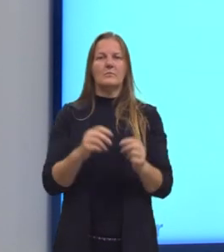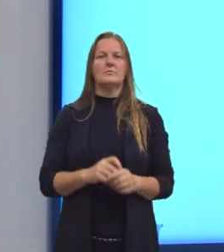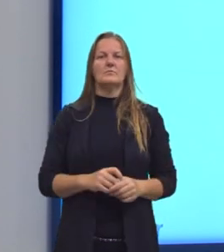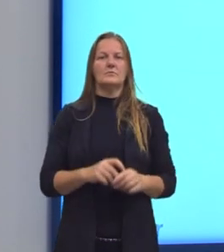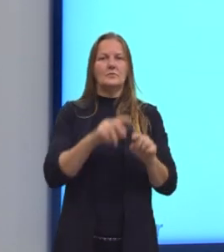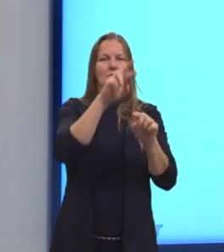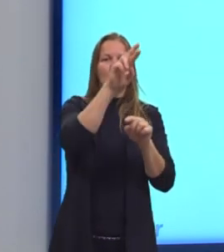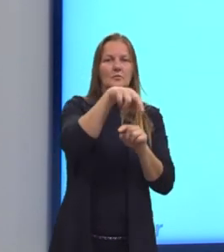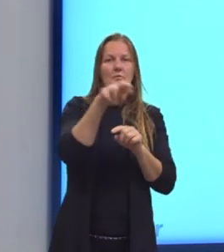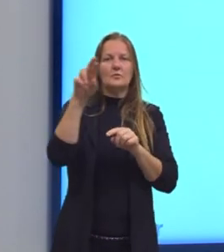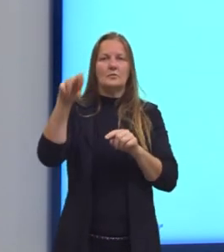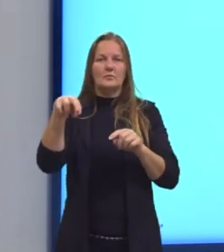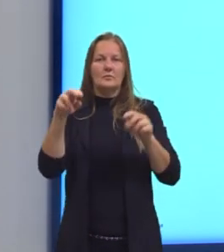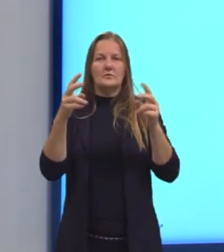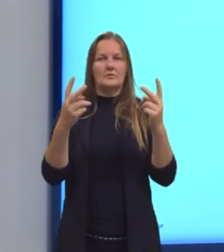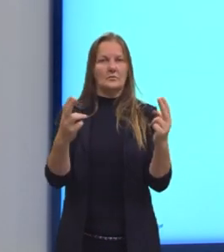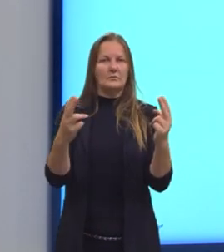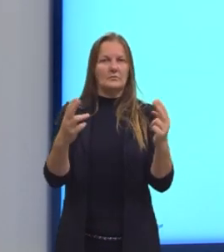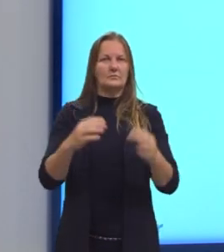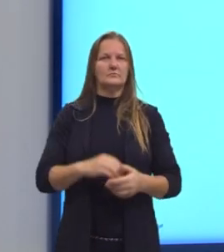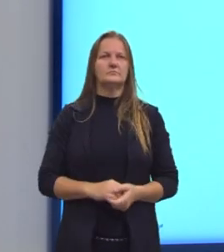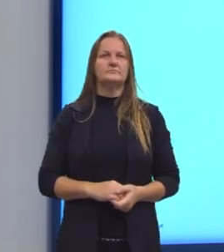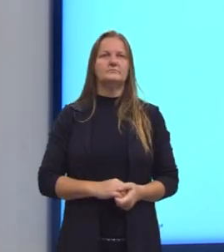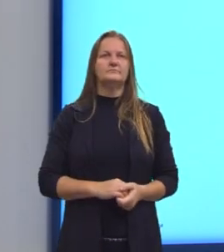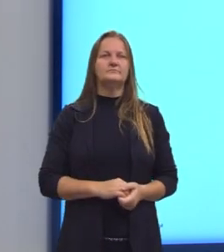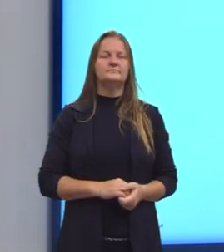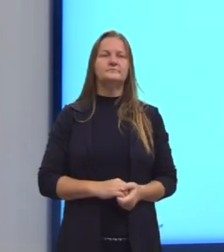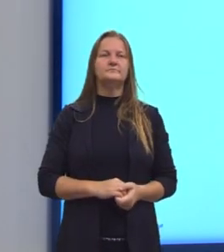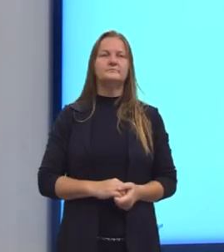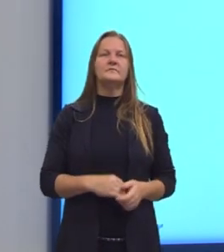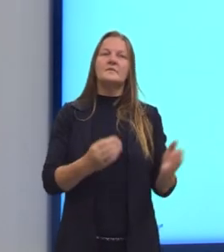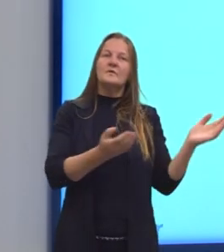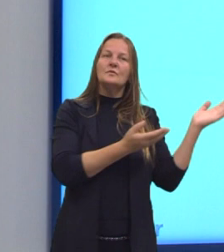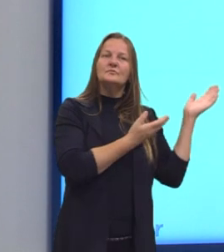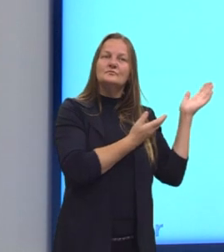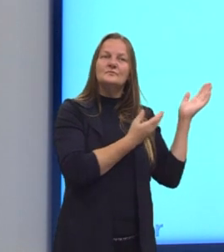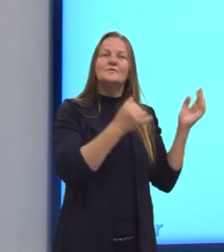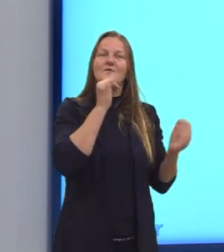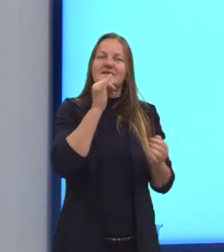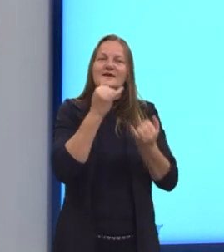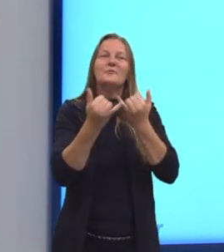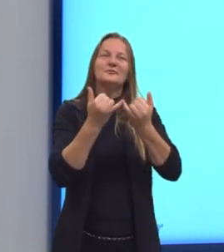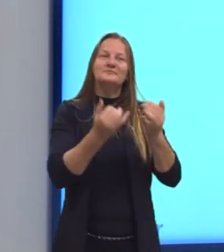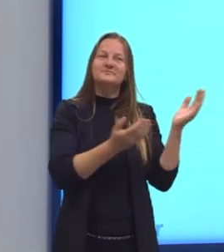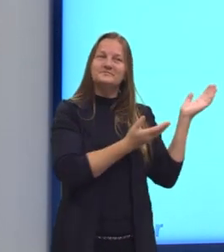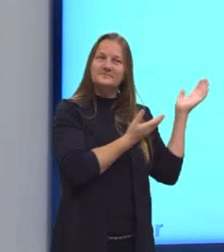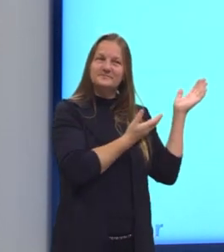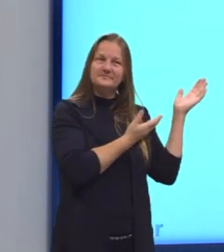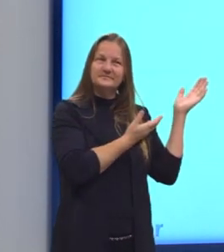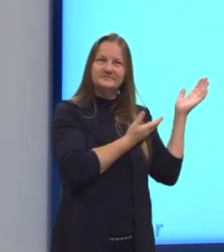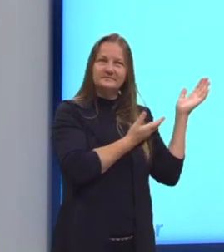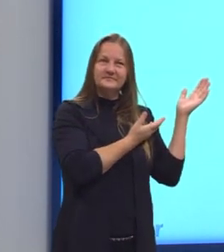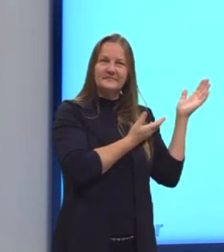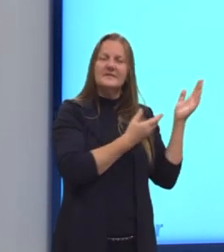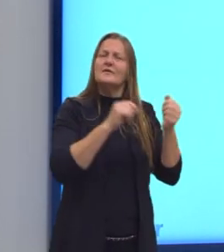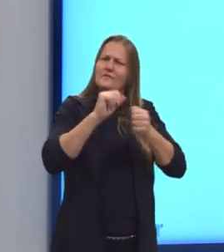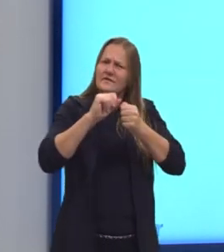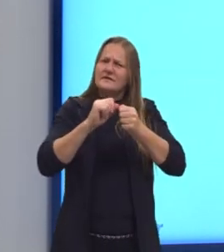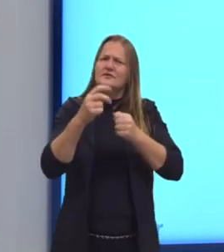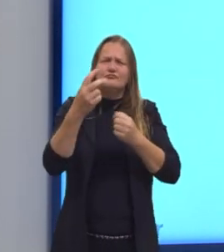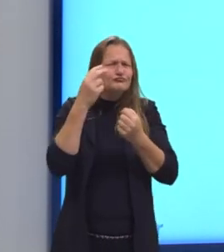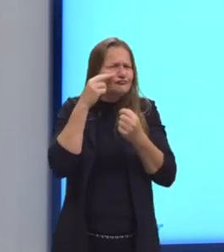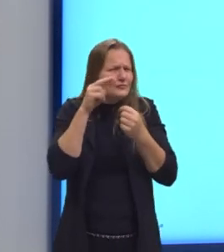mesma razão. Aqui eu trouxe então um exemplo para que nós realizamos essa